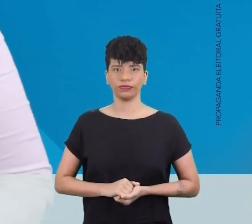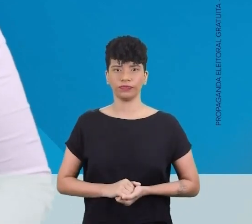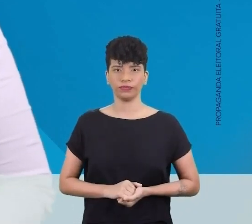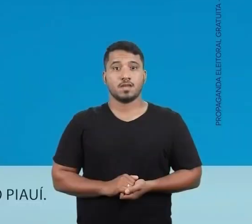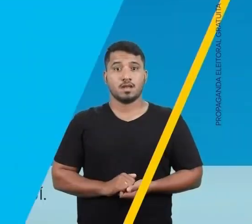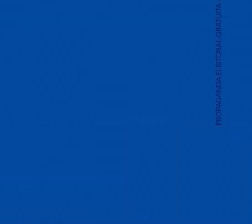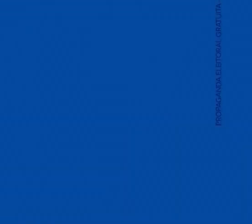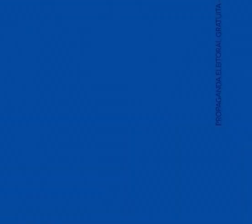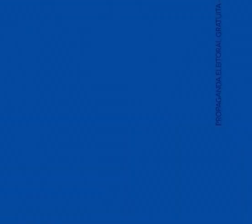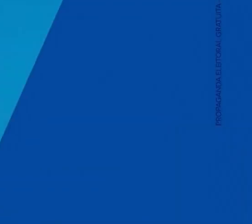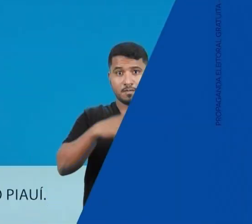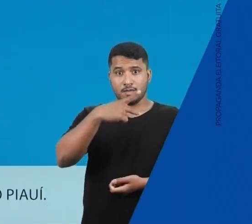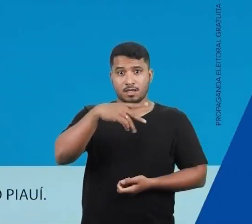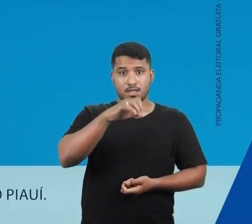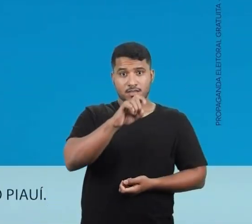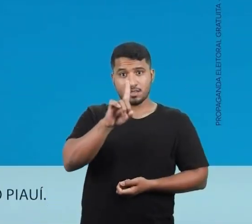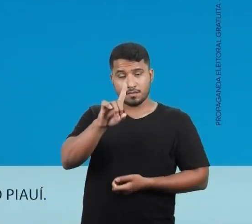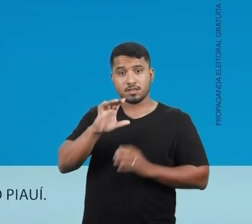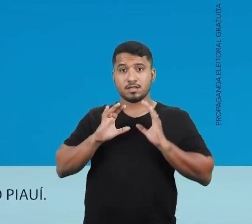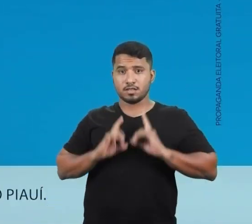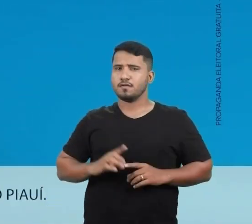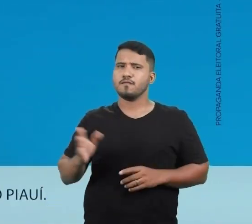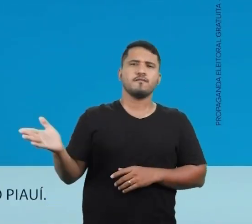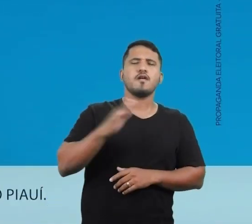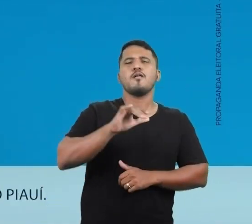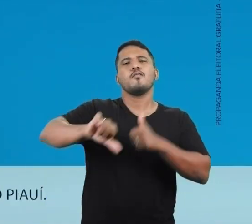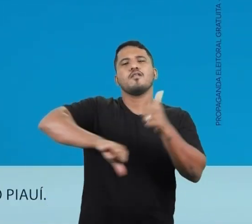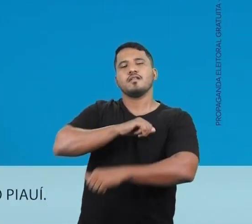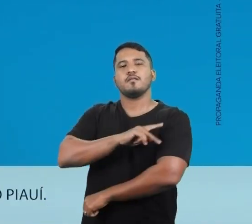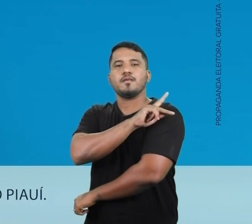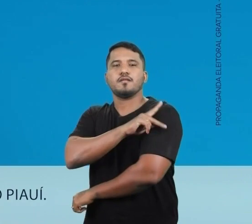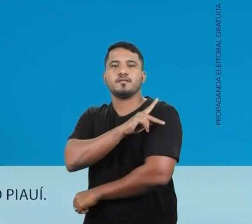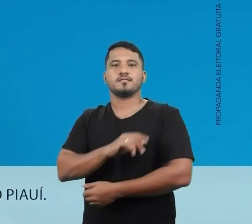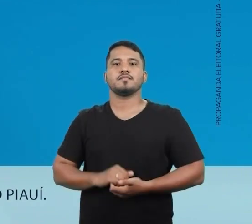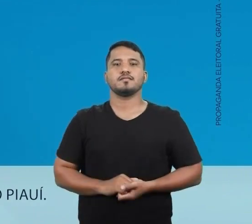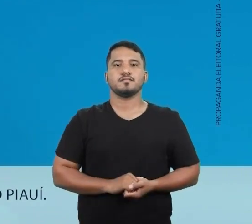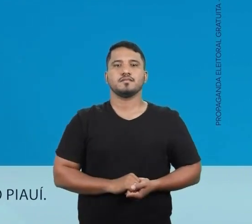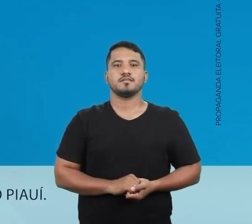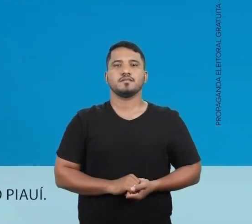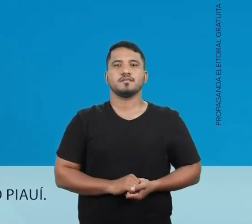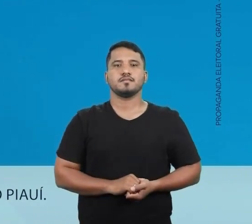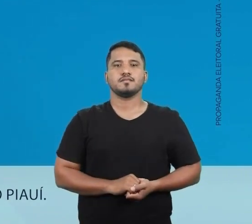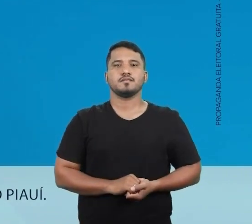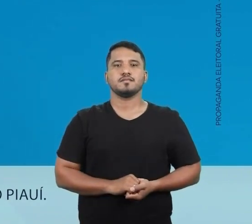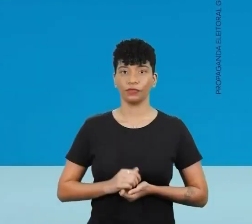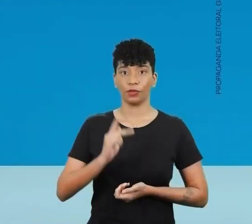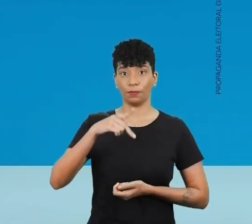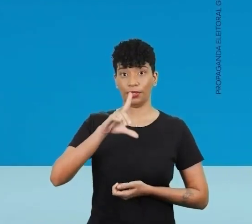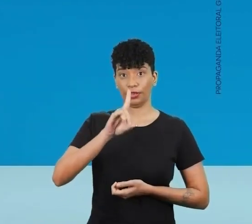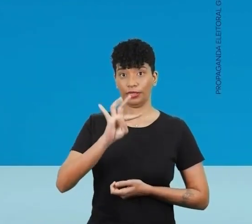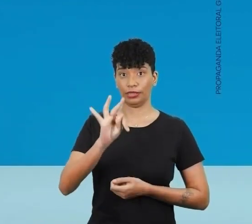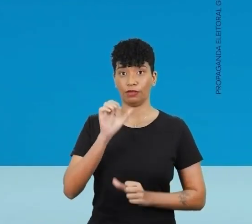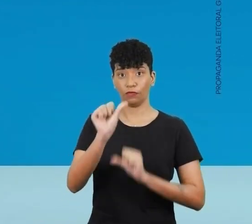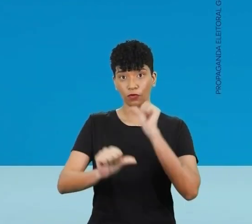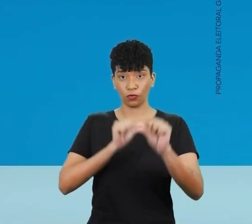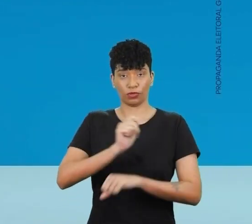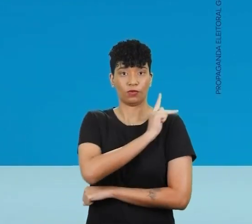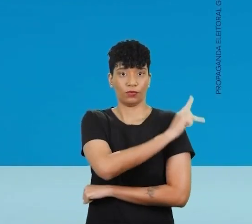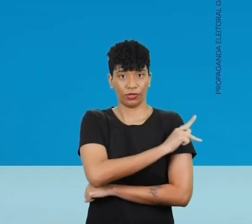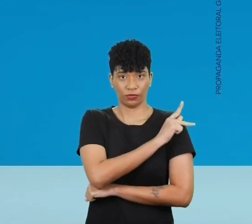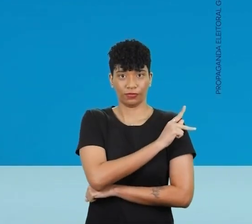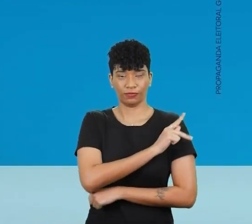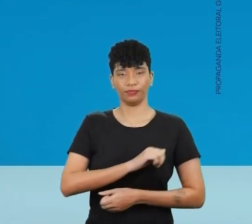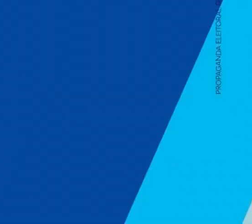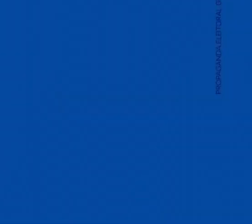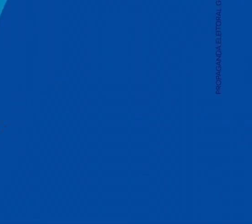2331. Com a Federação PSDB Cidadania, vamos mudar o Piauí. Com o PDT, vamos